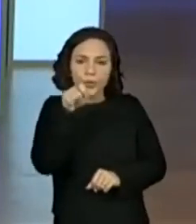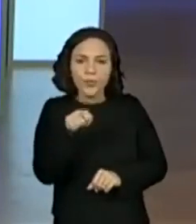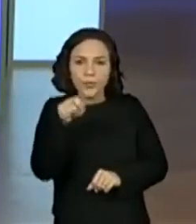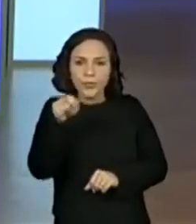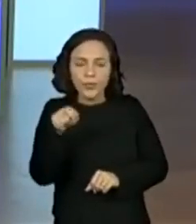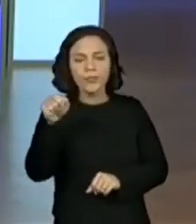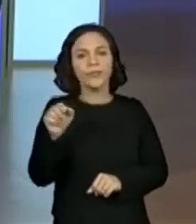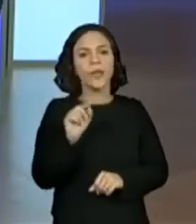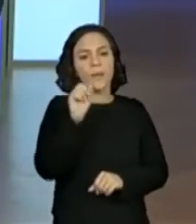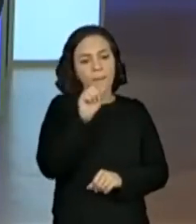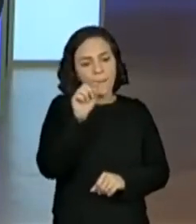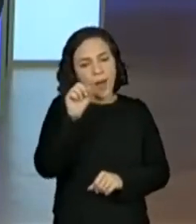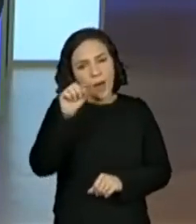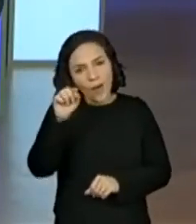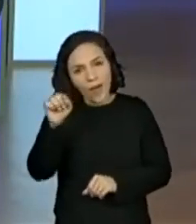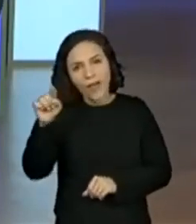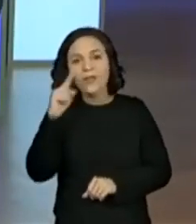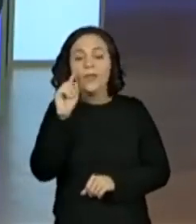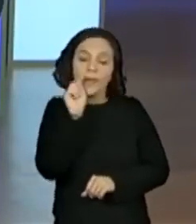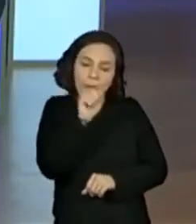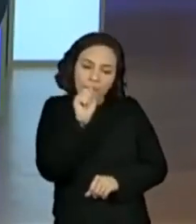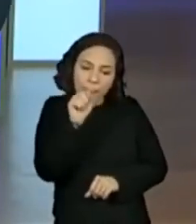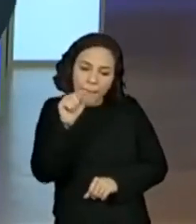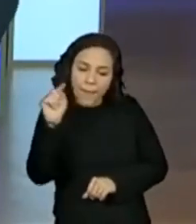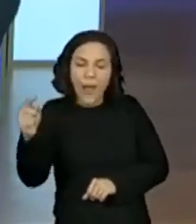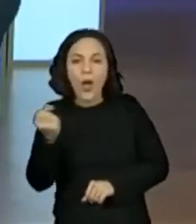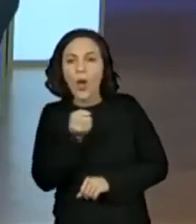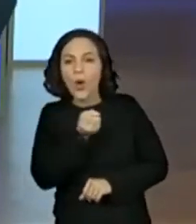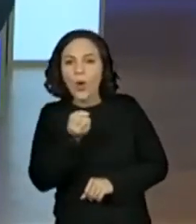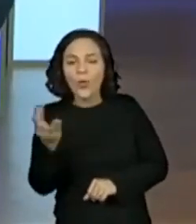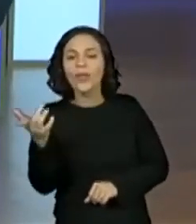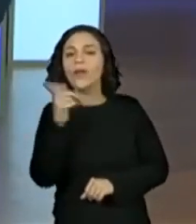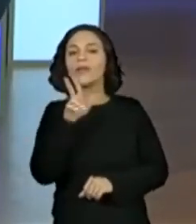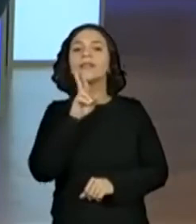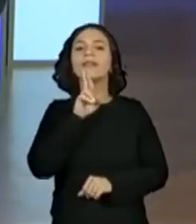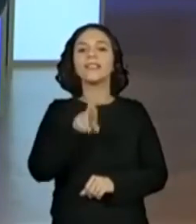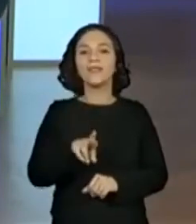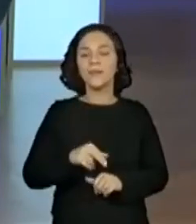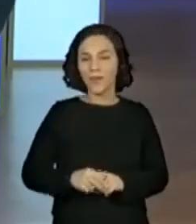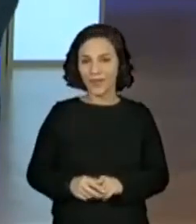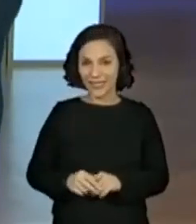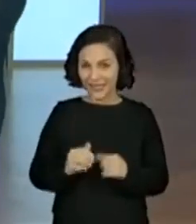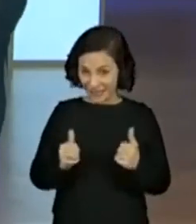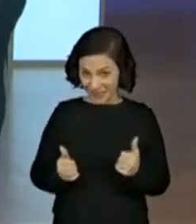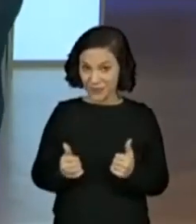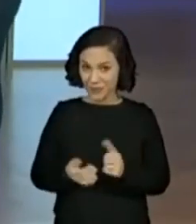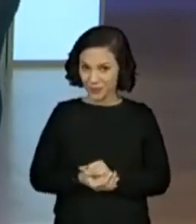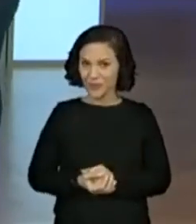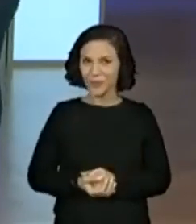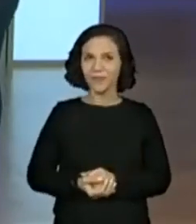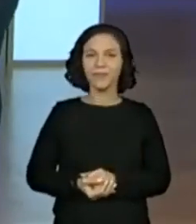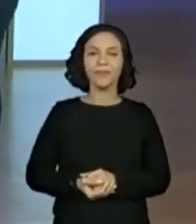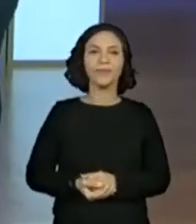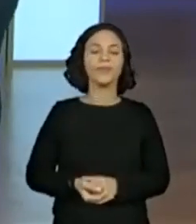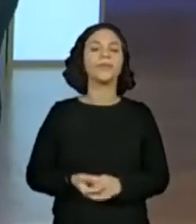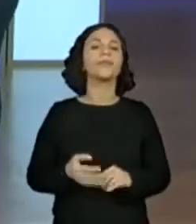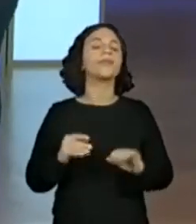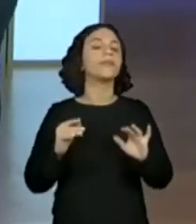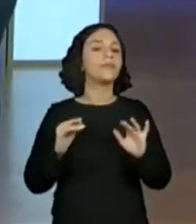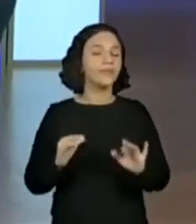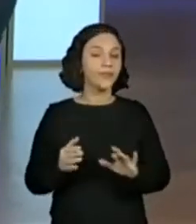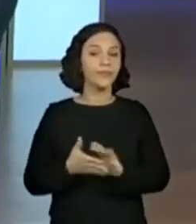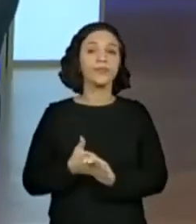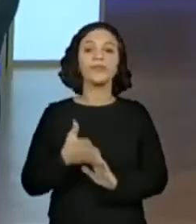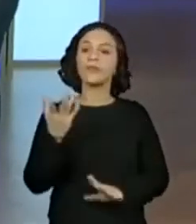bolinha. Isso, tudo que for possível para resolver, não é? E ela continuou